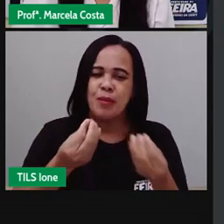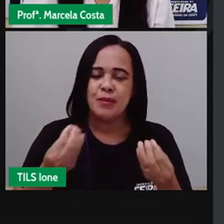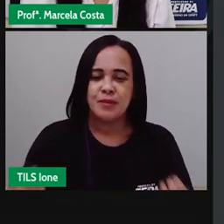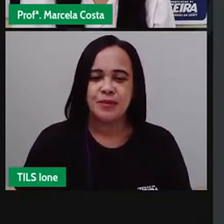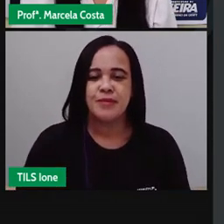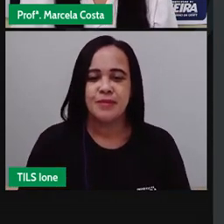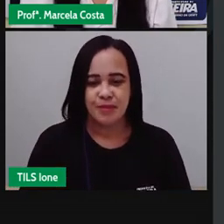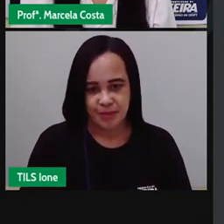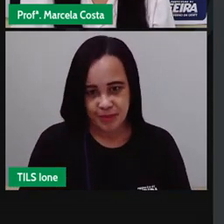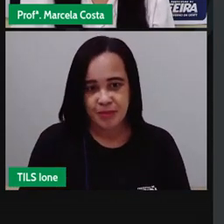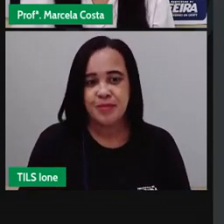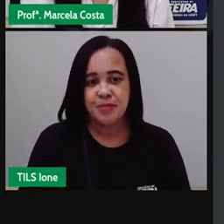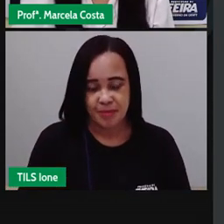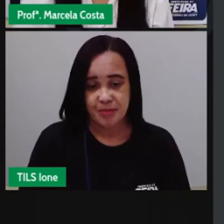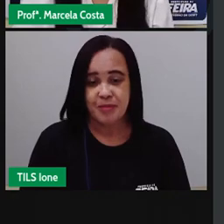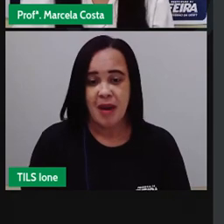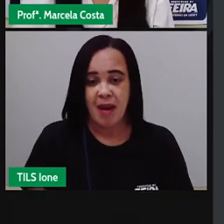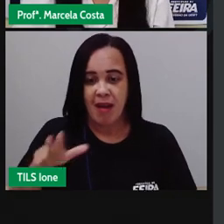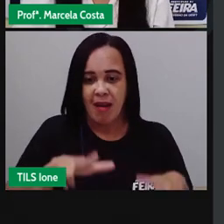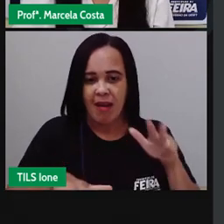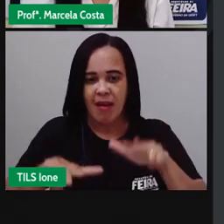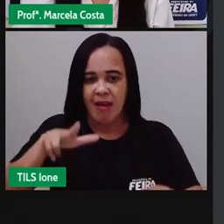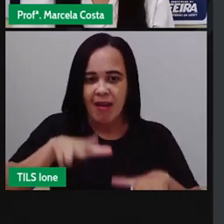Que é a figura de um camaleão.